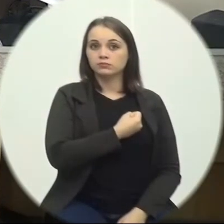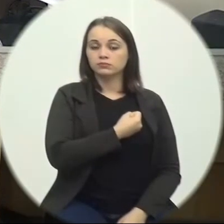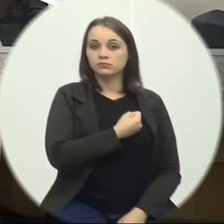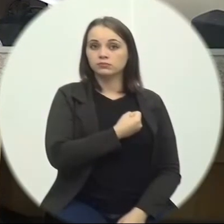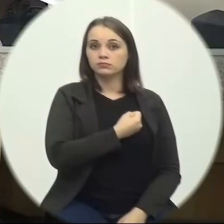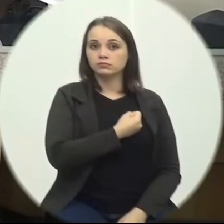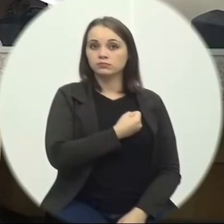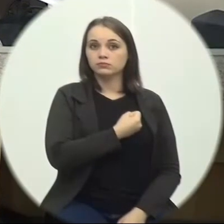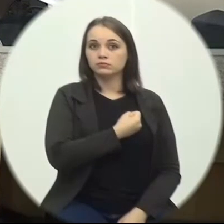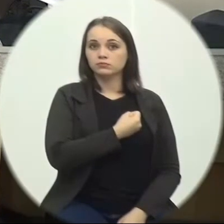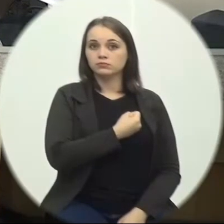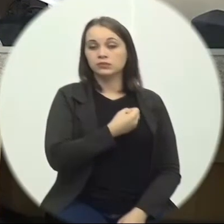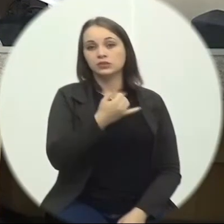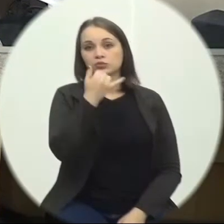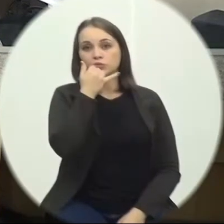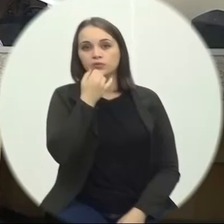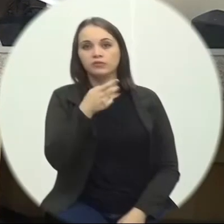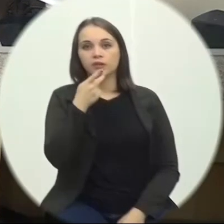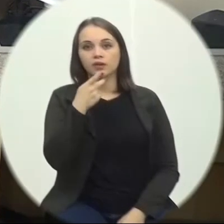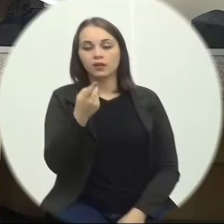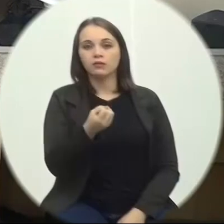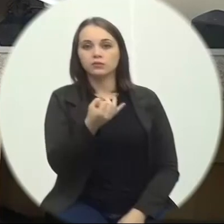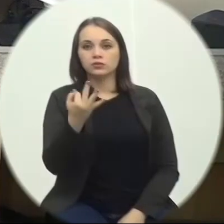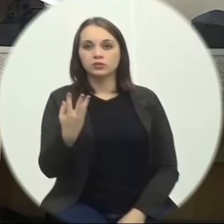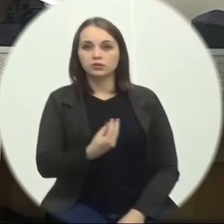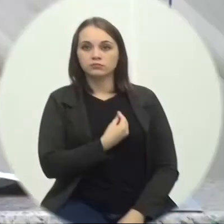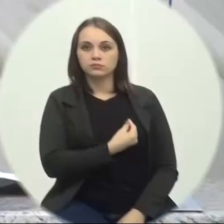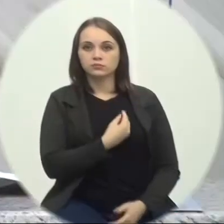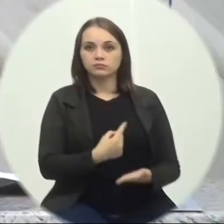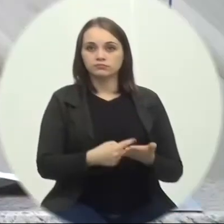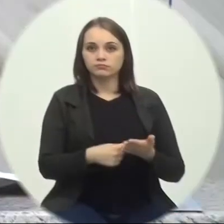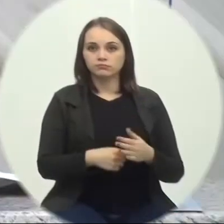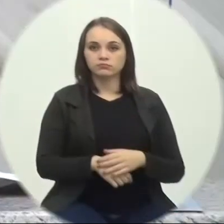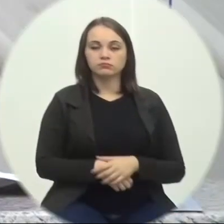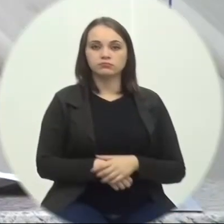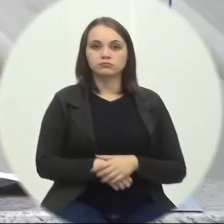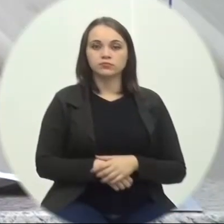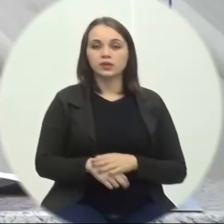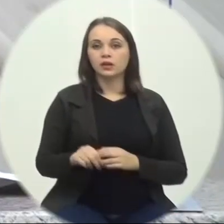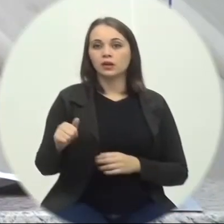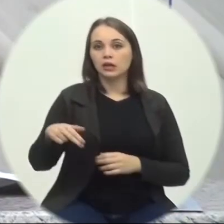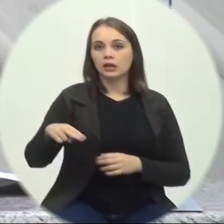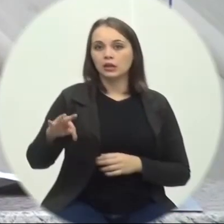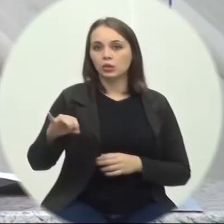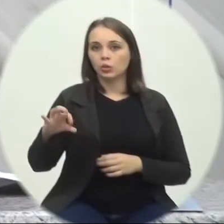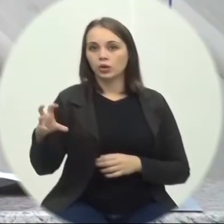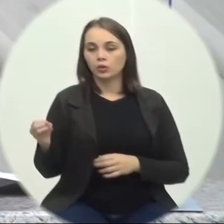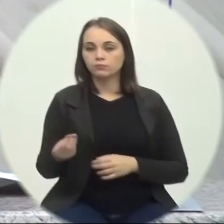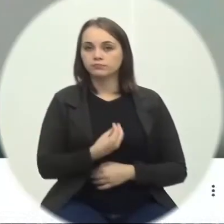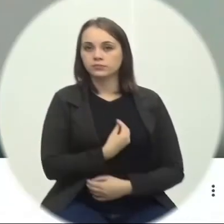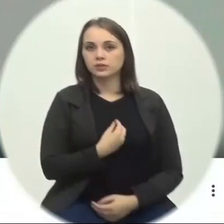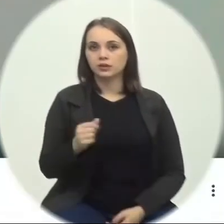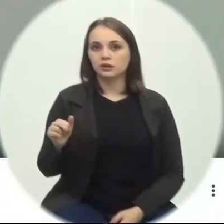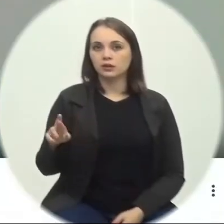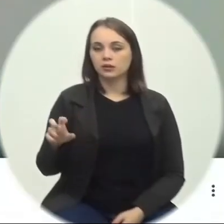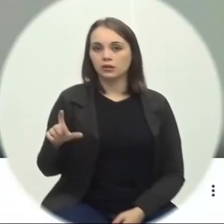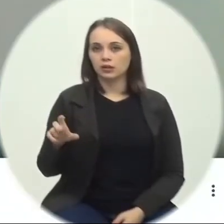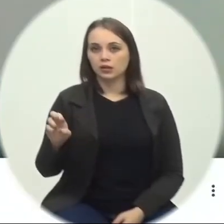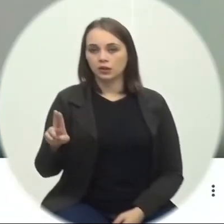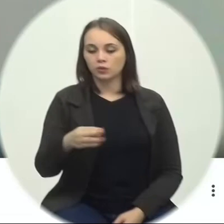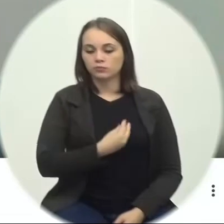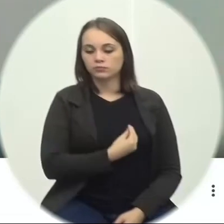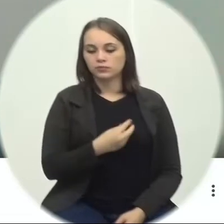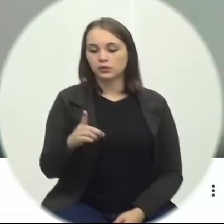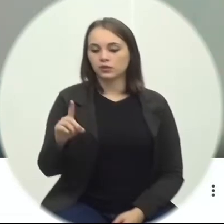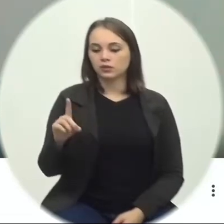fazer a confirmação do coro vereador Antônio Manuel presente vereador Arnaldo da Silveira presente vereador Daniel